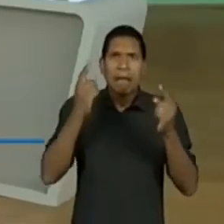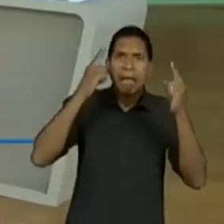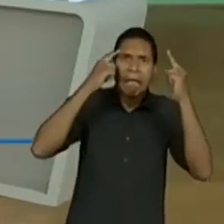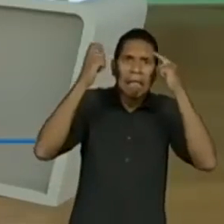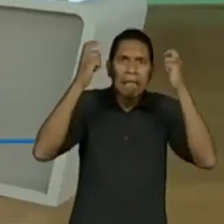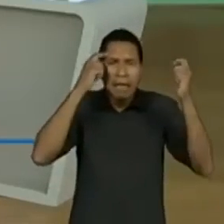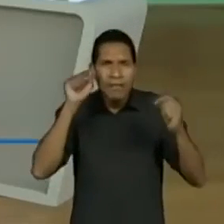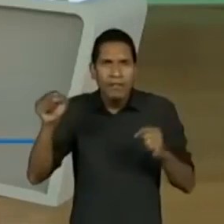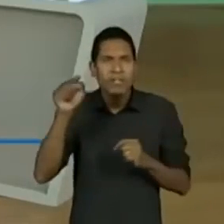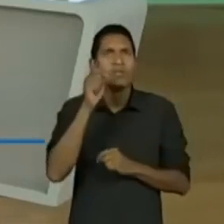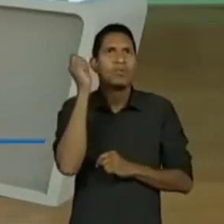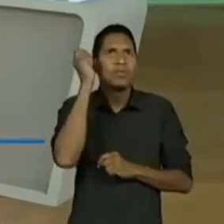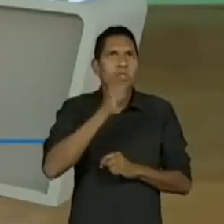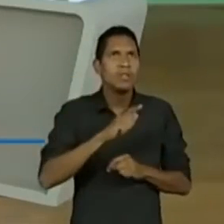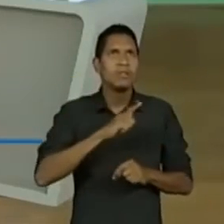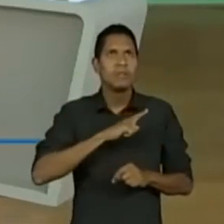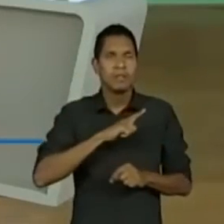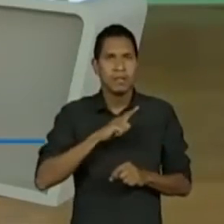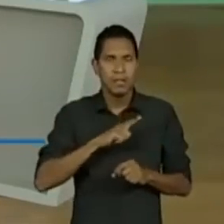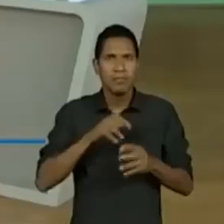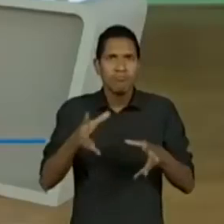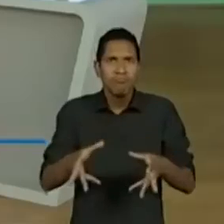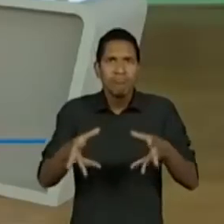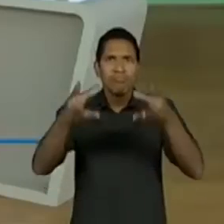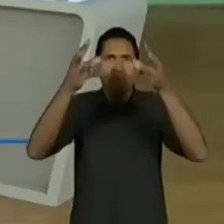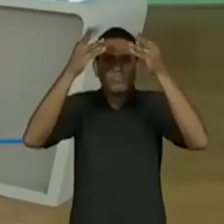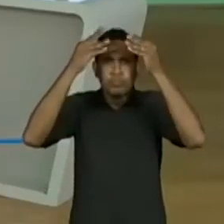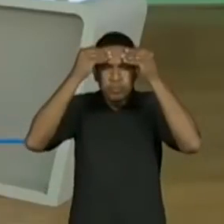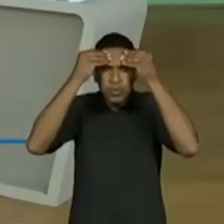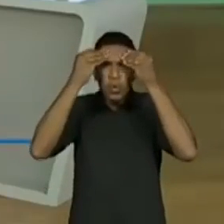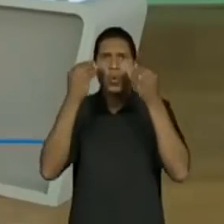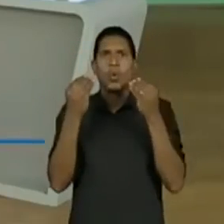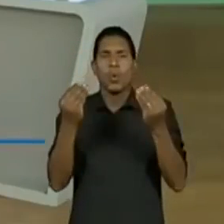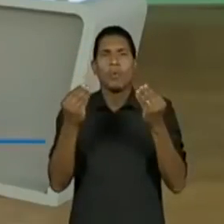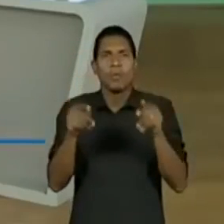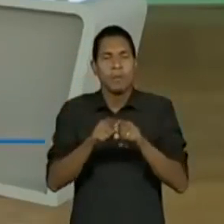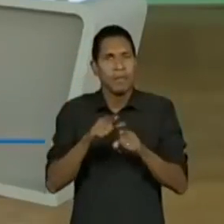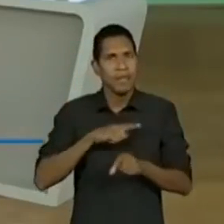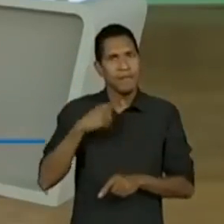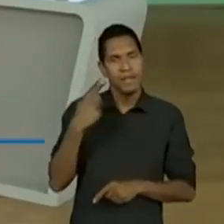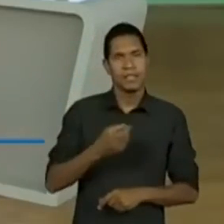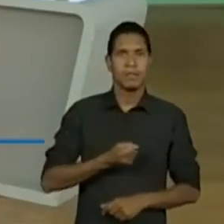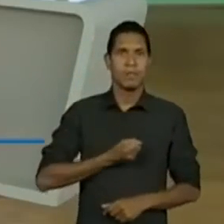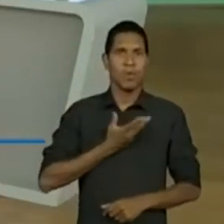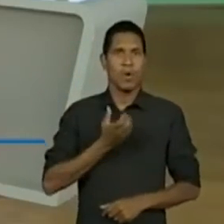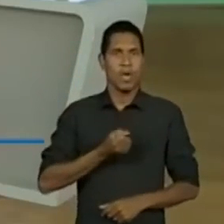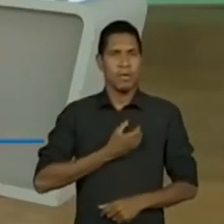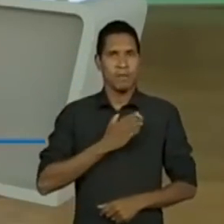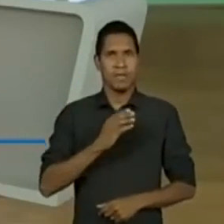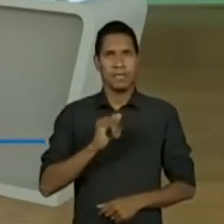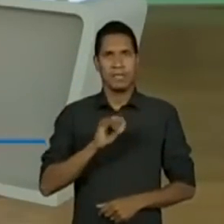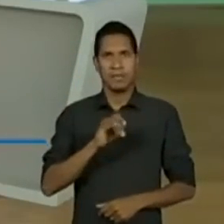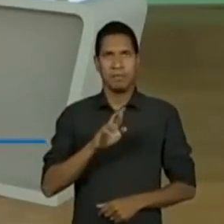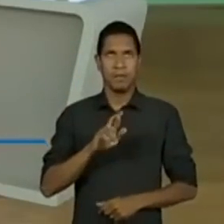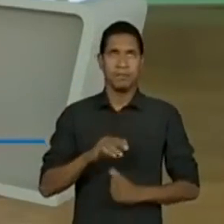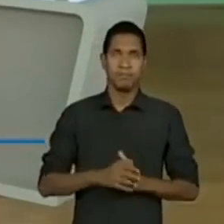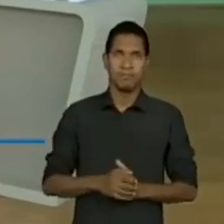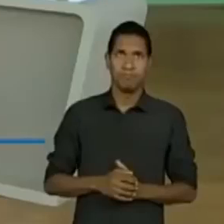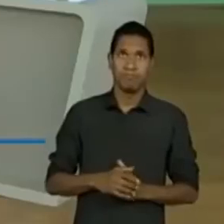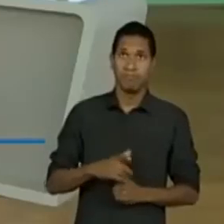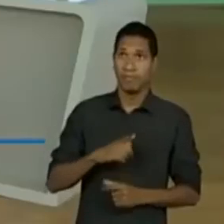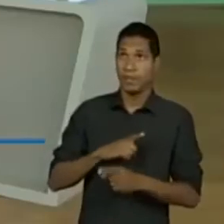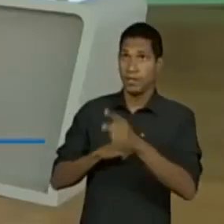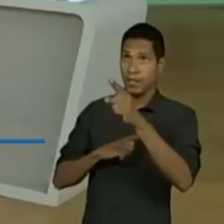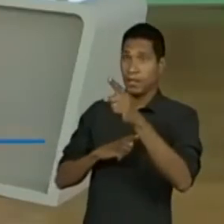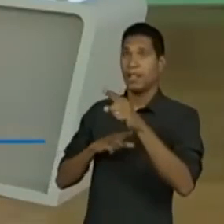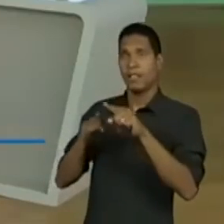vocês conseguem, conseguiram capturar do cyberpoema? Tem um pessoal que gostou. Tem sobre o